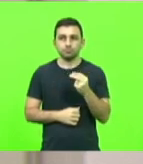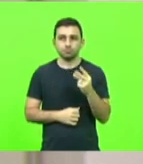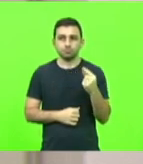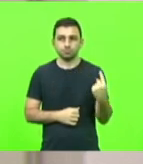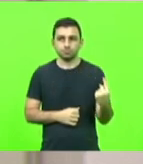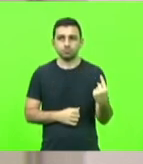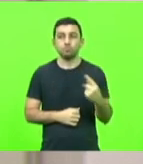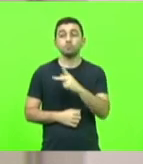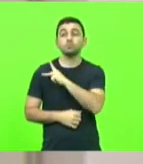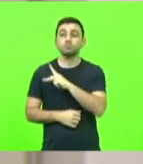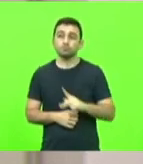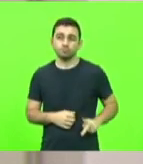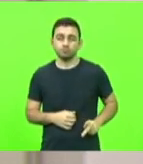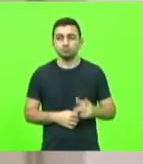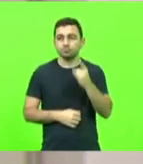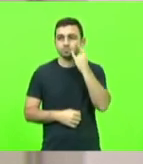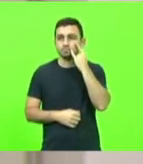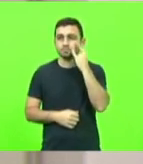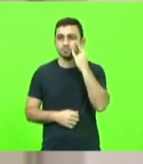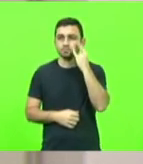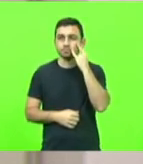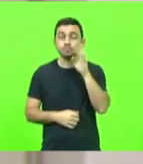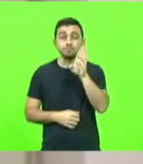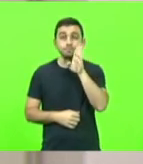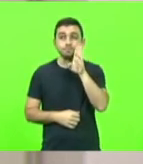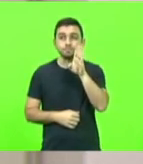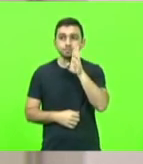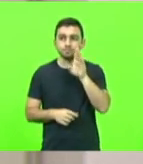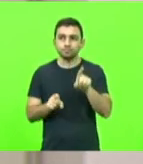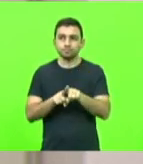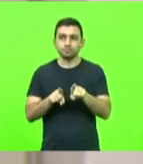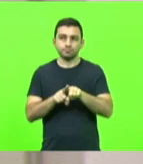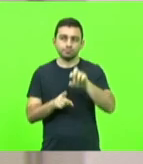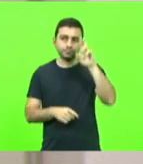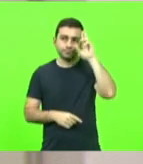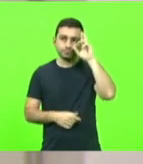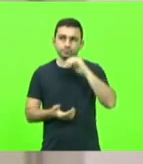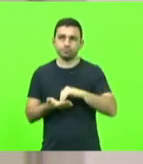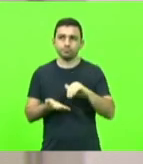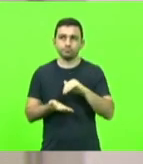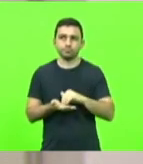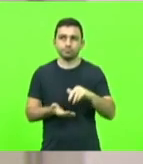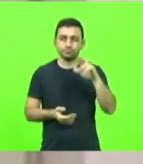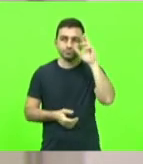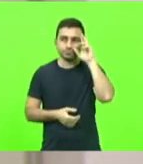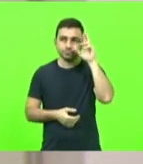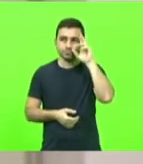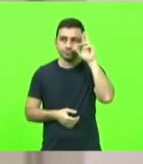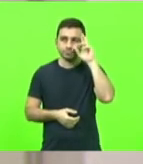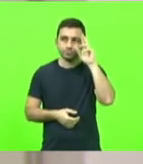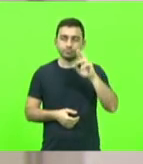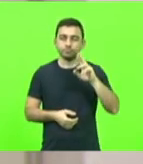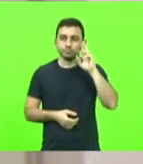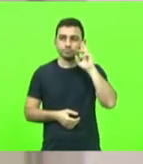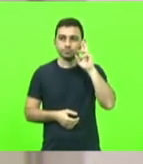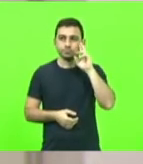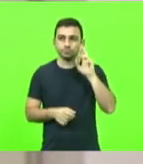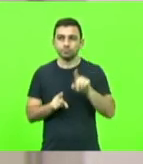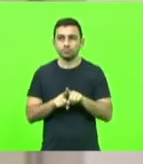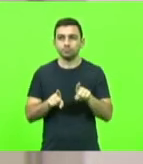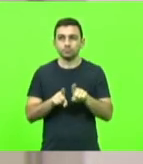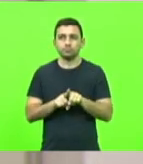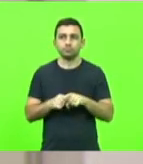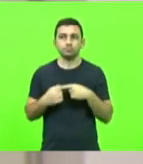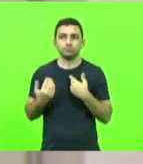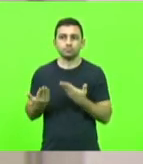Presidência, deputado Mauro de Nadal, Nilson Berlanda, Ricardo Alba. Secretarias, Ricardo Alba, Rodrigo Minoto e Paulinha,